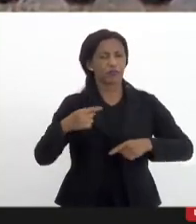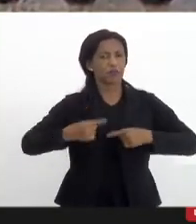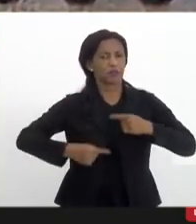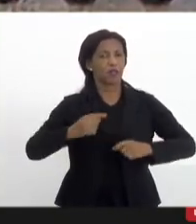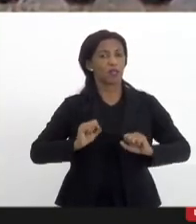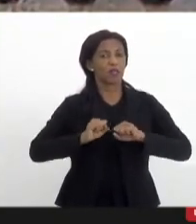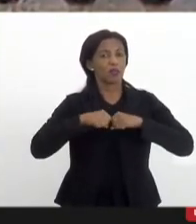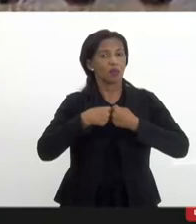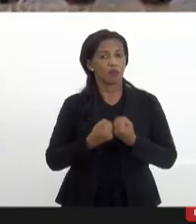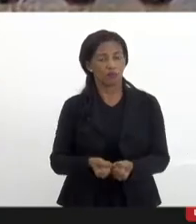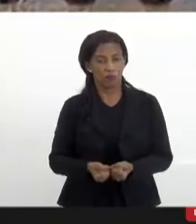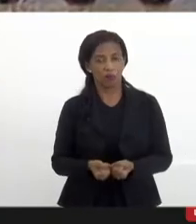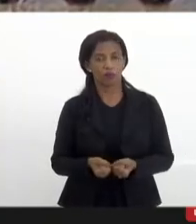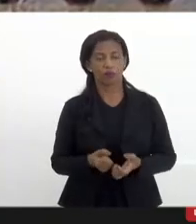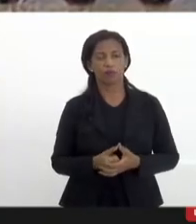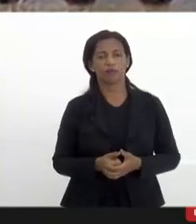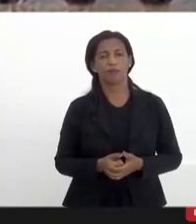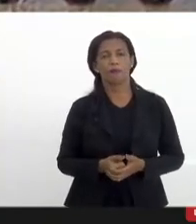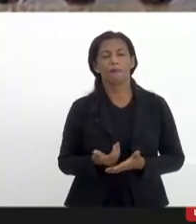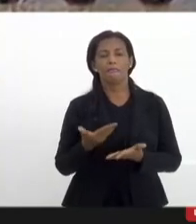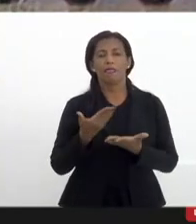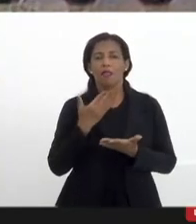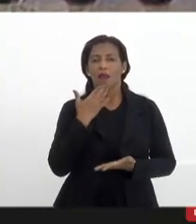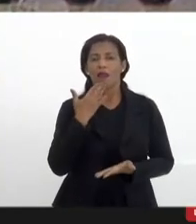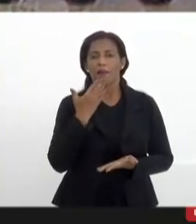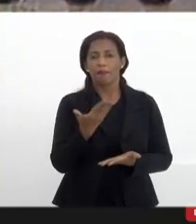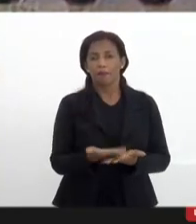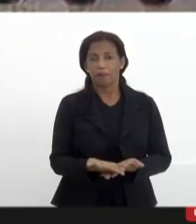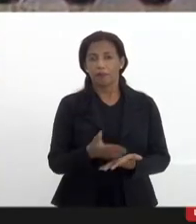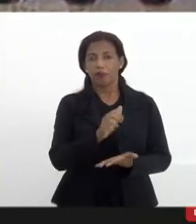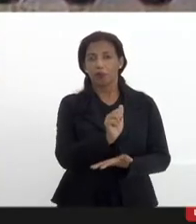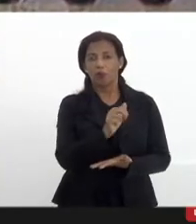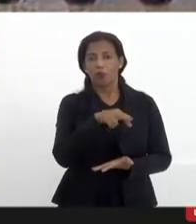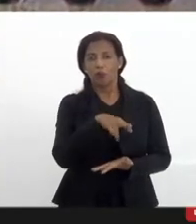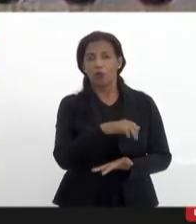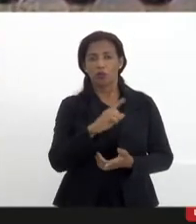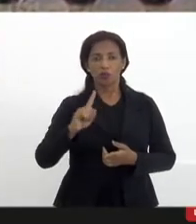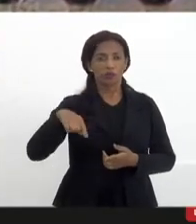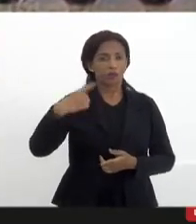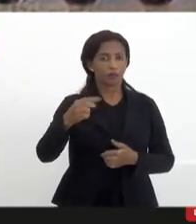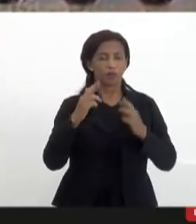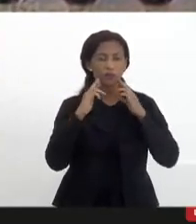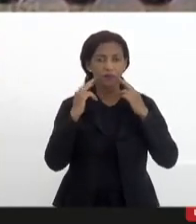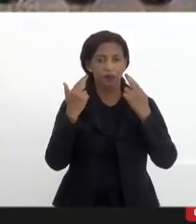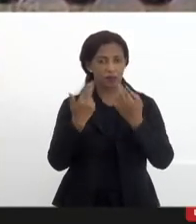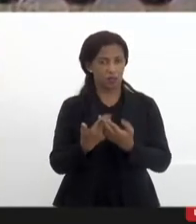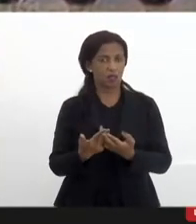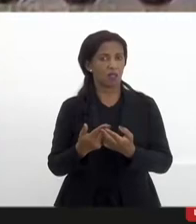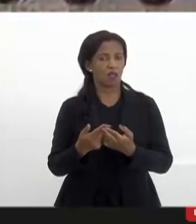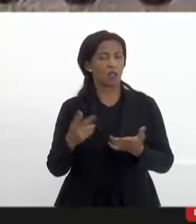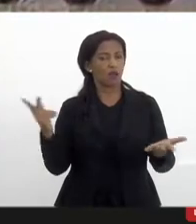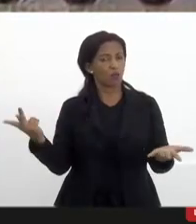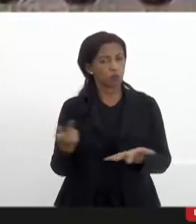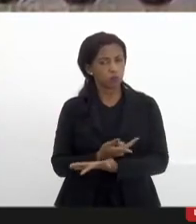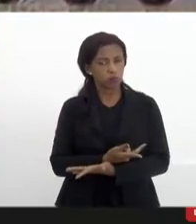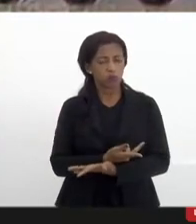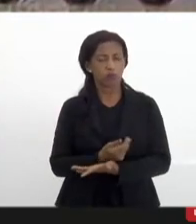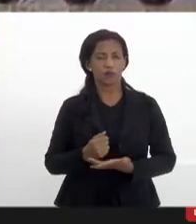reforço a solicitação do Ângelo de que a próxima audiência seja feita